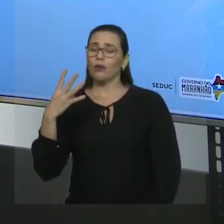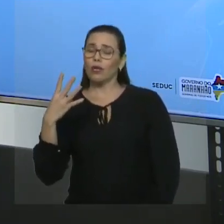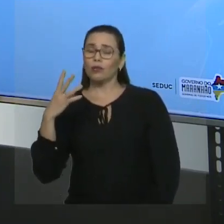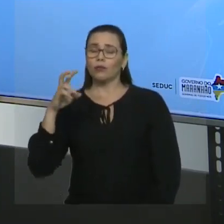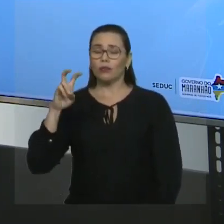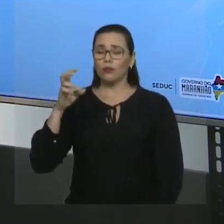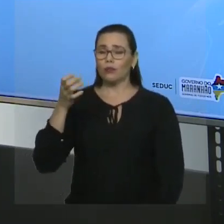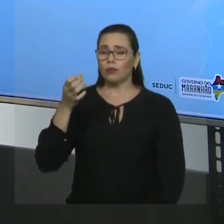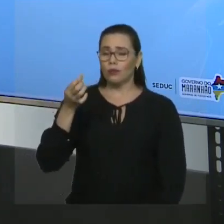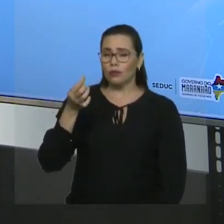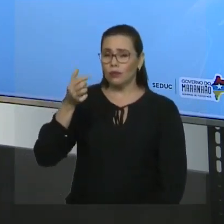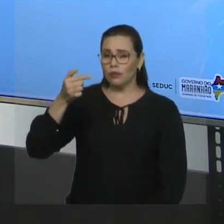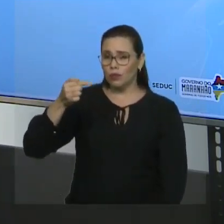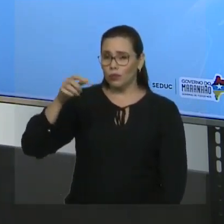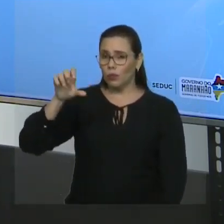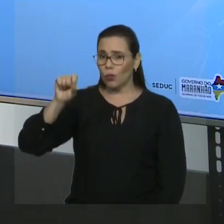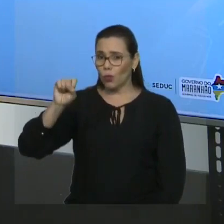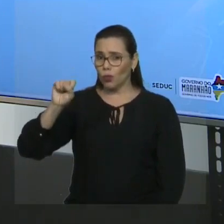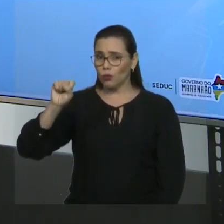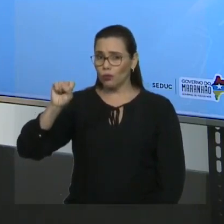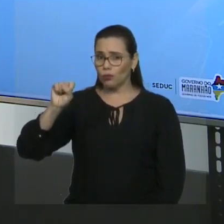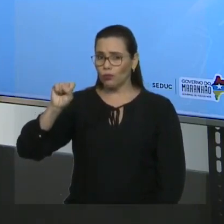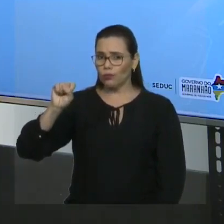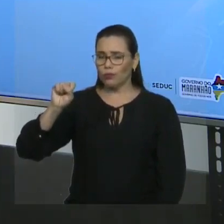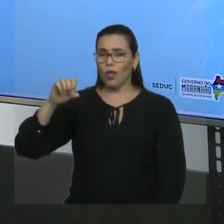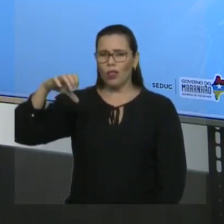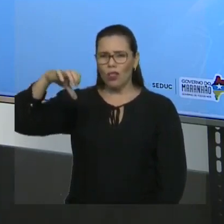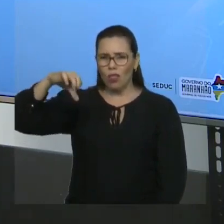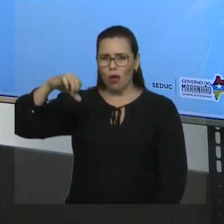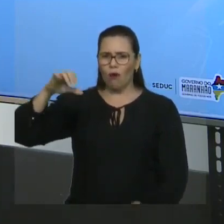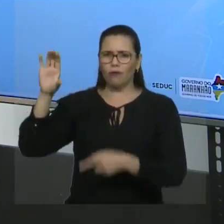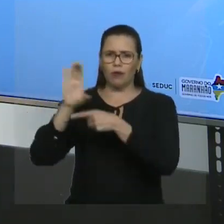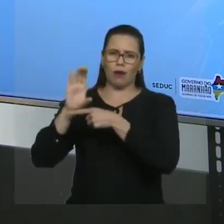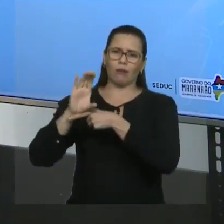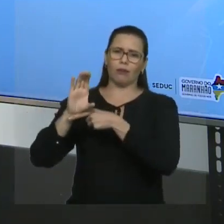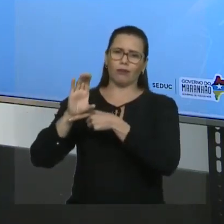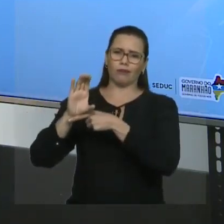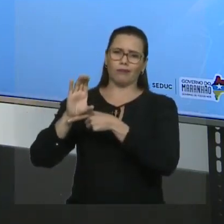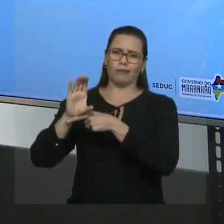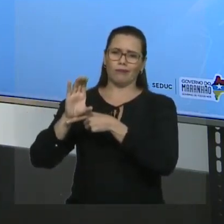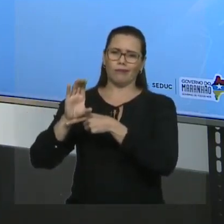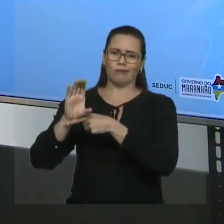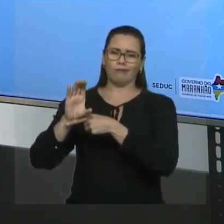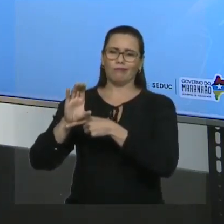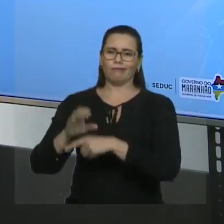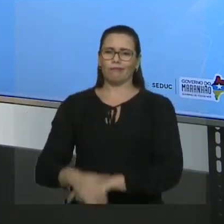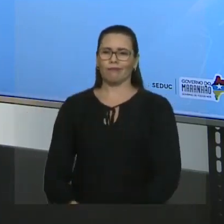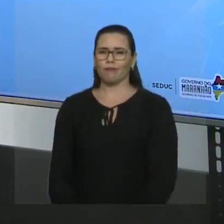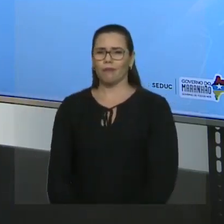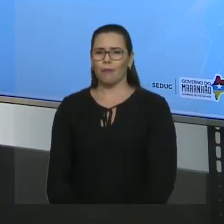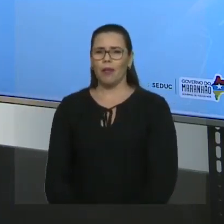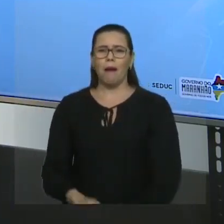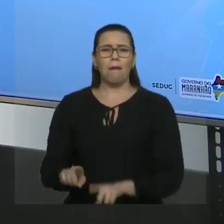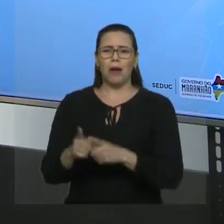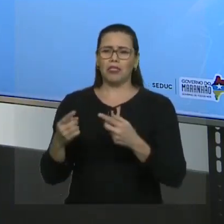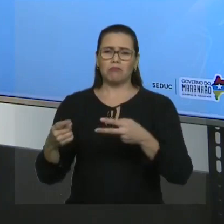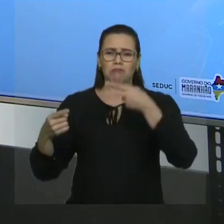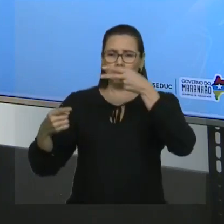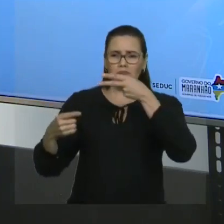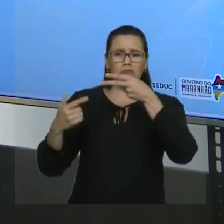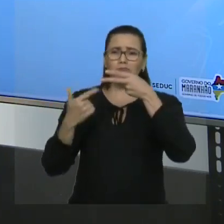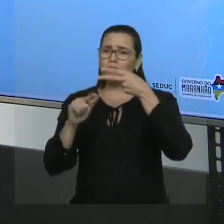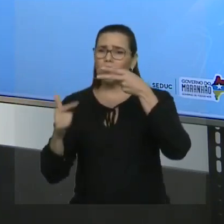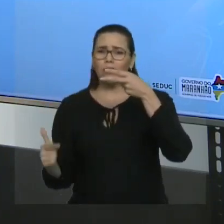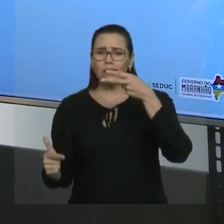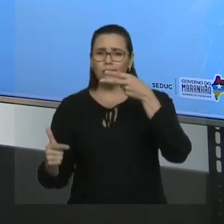oito, nove carbonos. Mas ela não possui insaturação. Ao contrário desta que tem um, dois, três, quatro, cinco, seis, sete, oito,